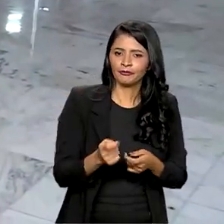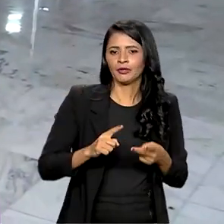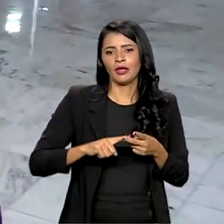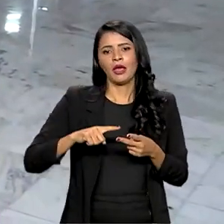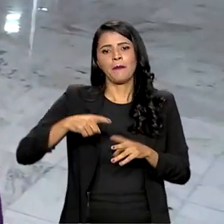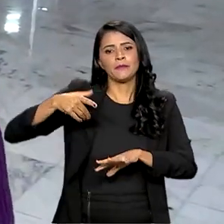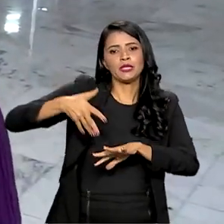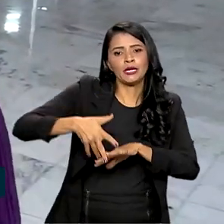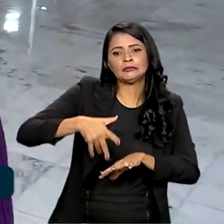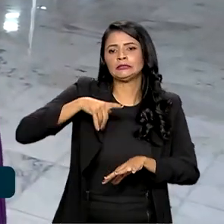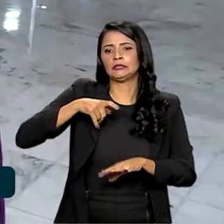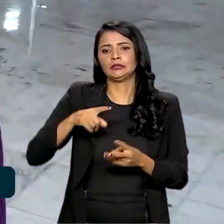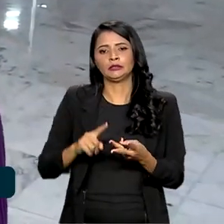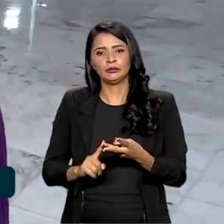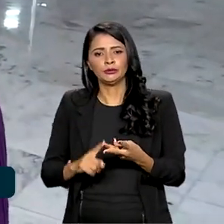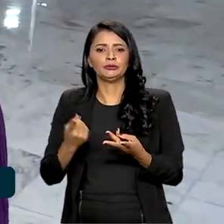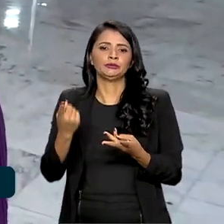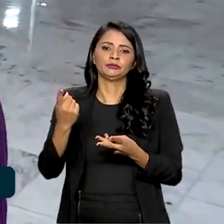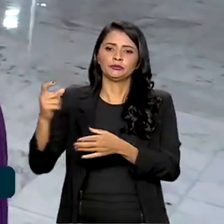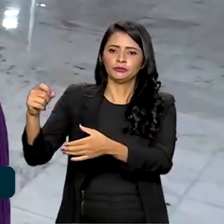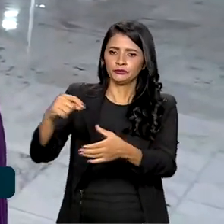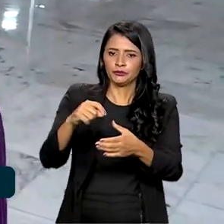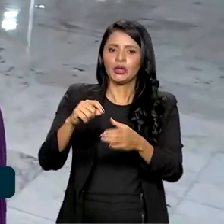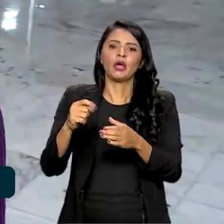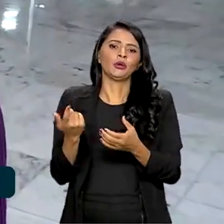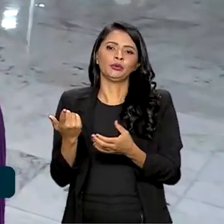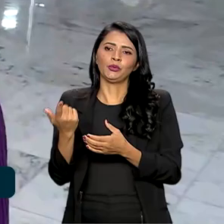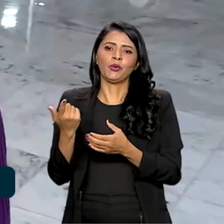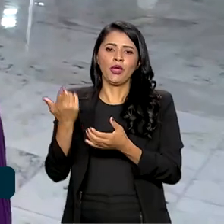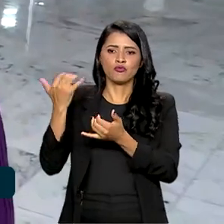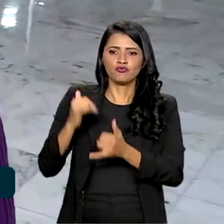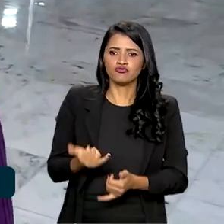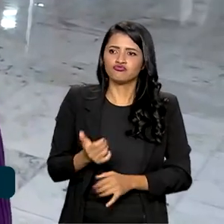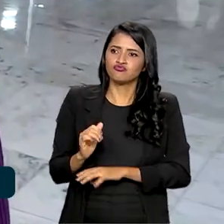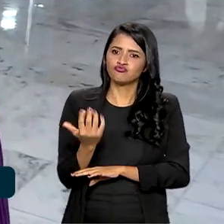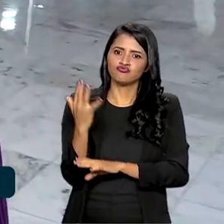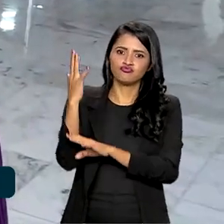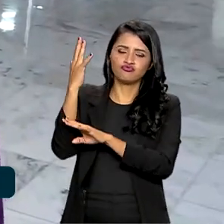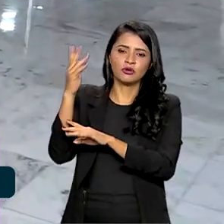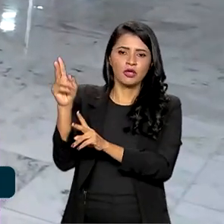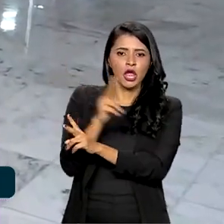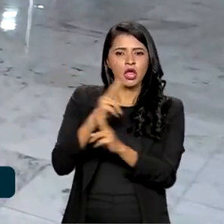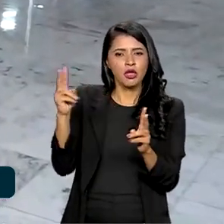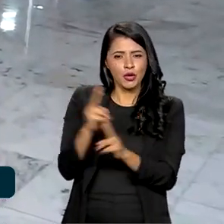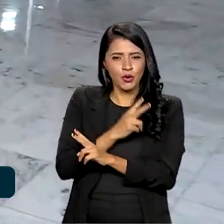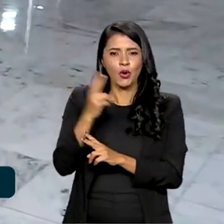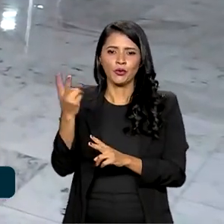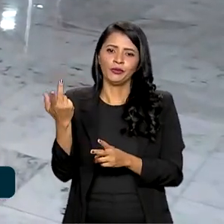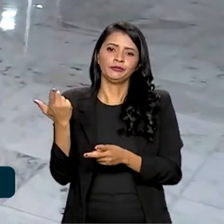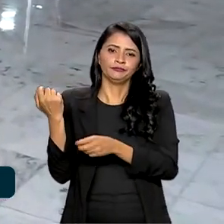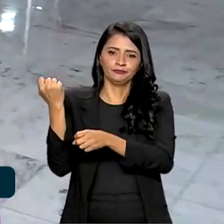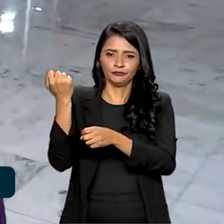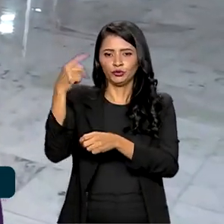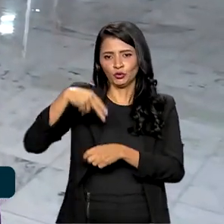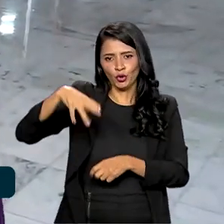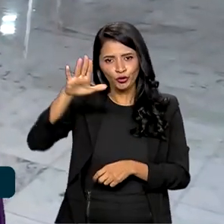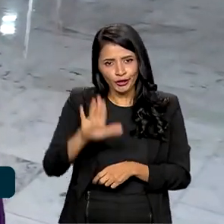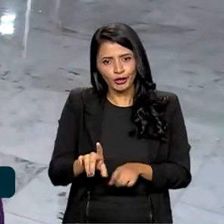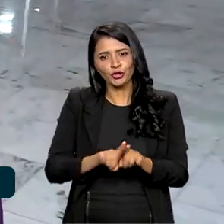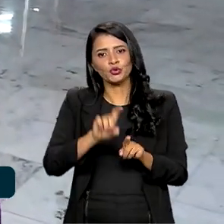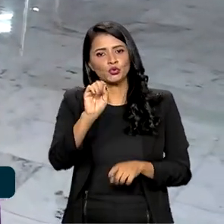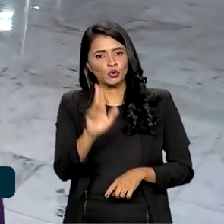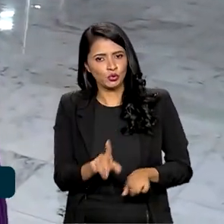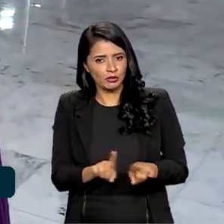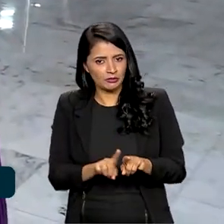a mineração, os grandes parques eólicos que hoje estão sendo instalados nas praias, principalmente do Nordeste, mas hoje também chegando no Sul.